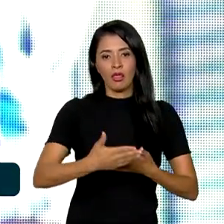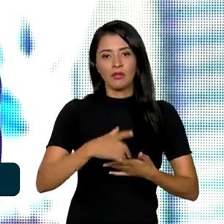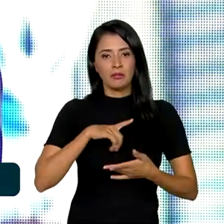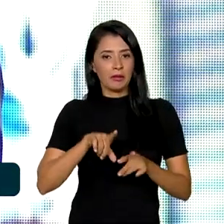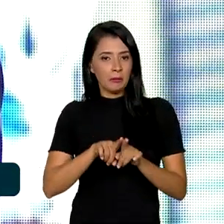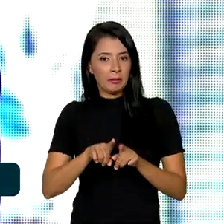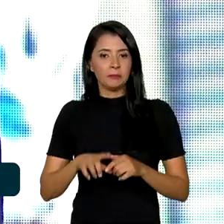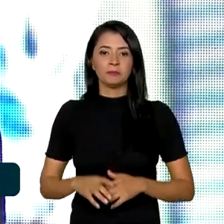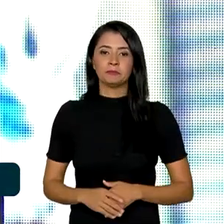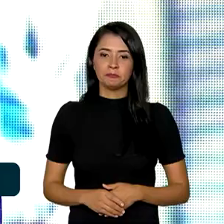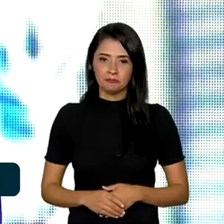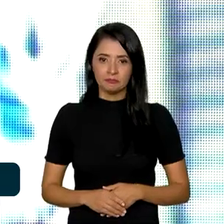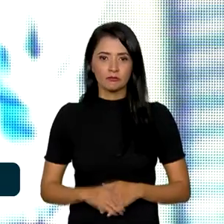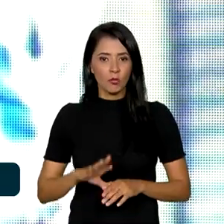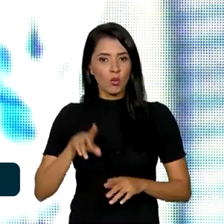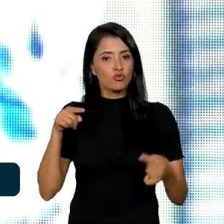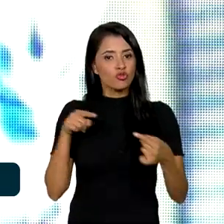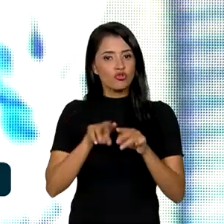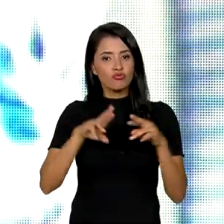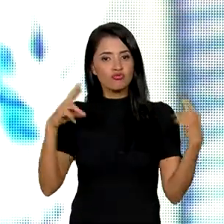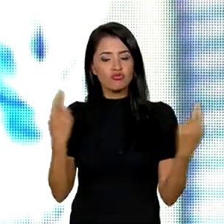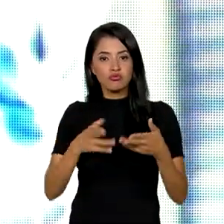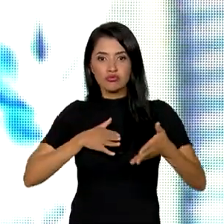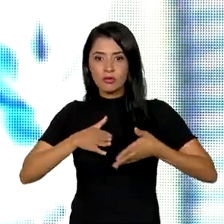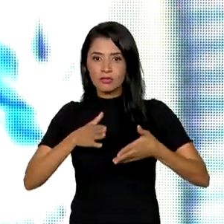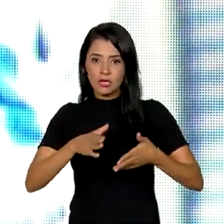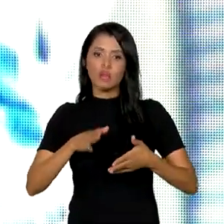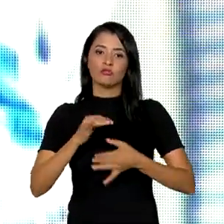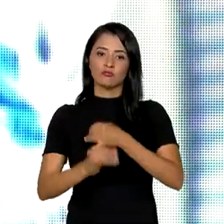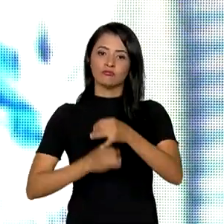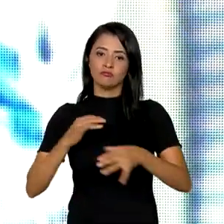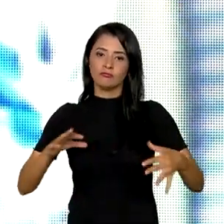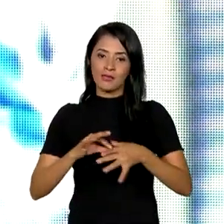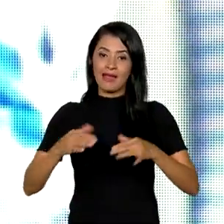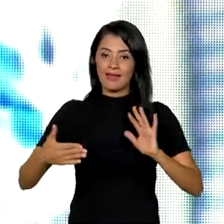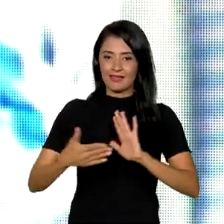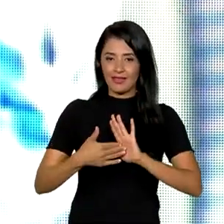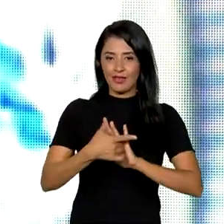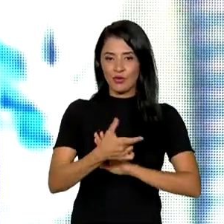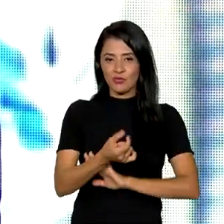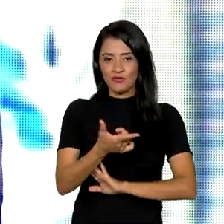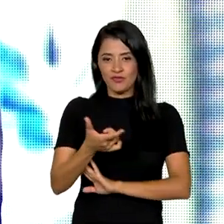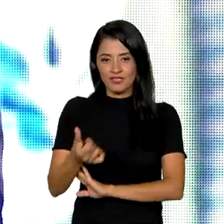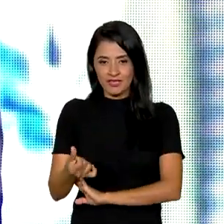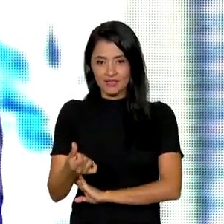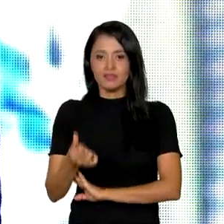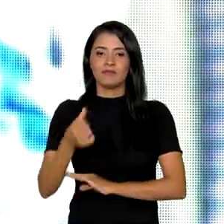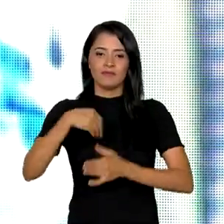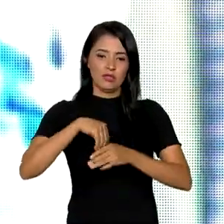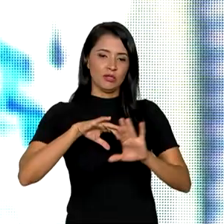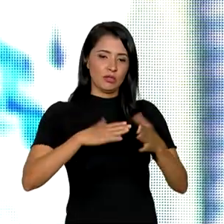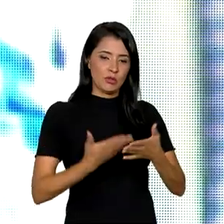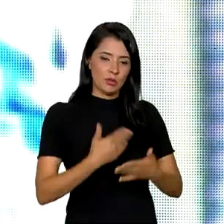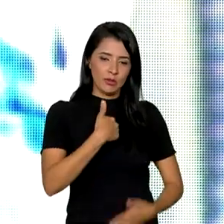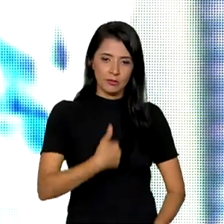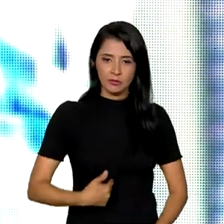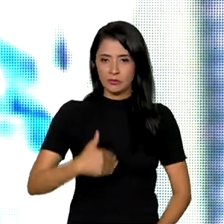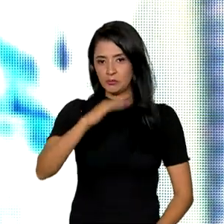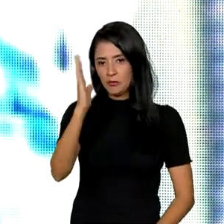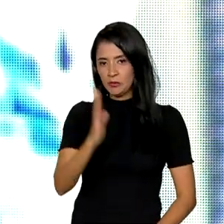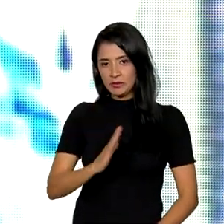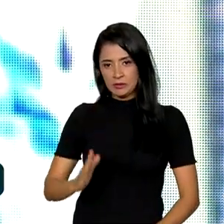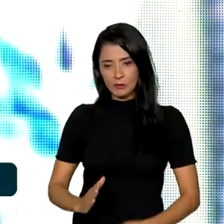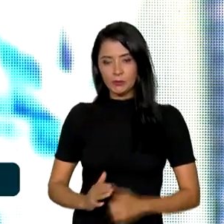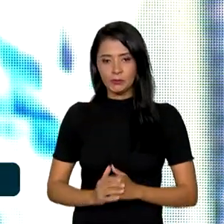Com o objetivo de universalizar a conectividade até o ano de 2026 nas escolas públicas brasileiras.